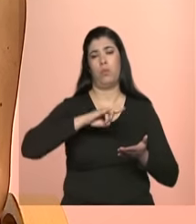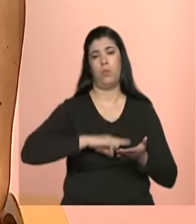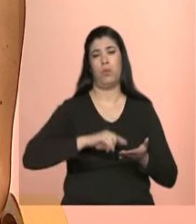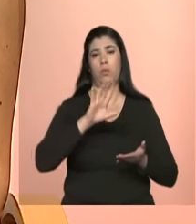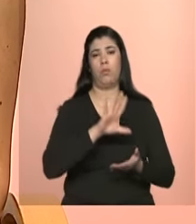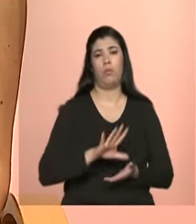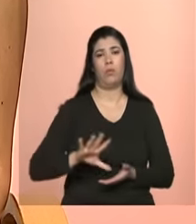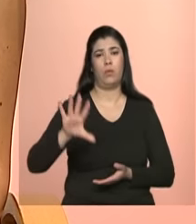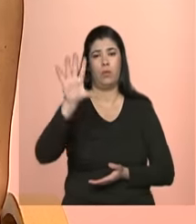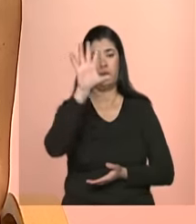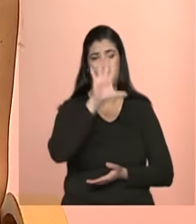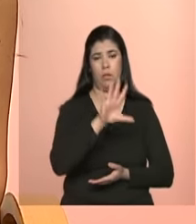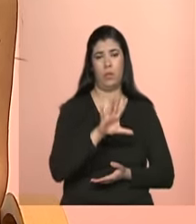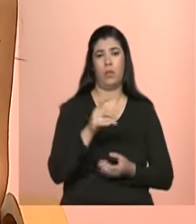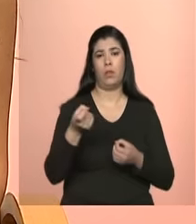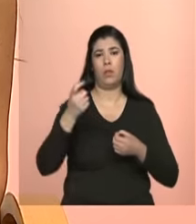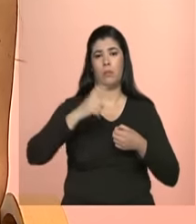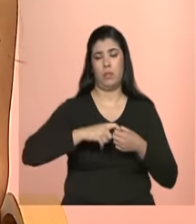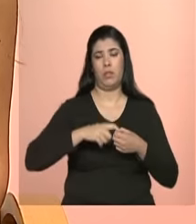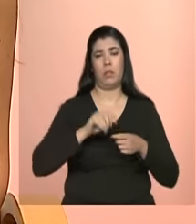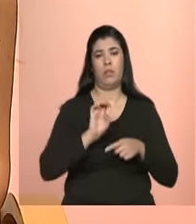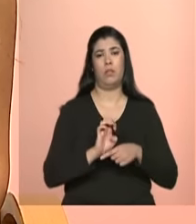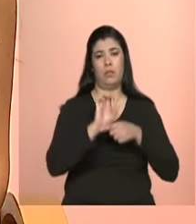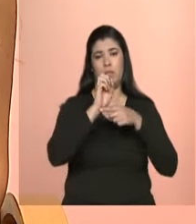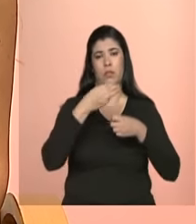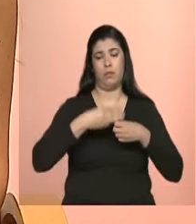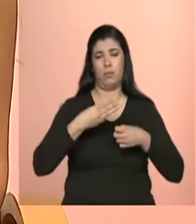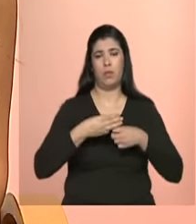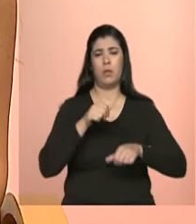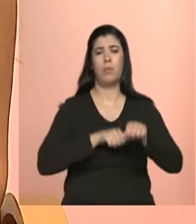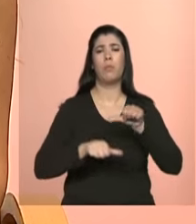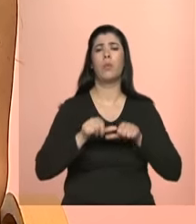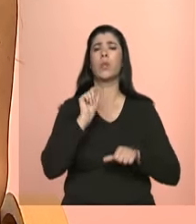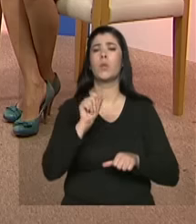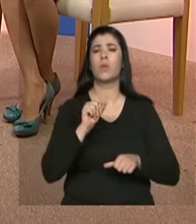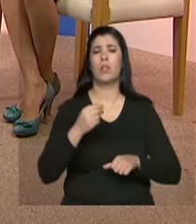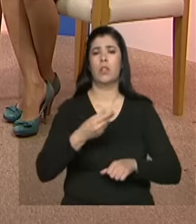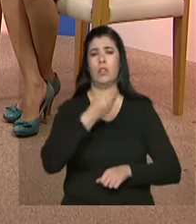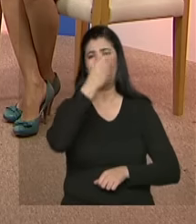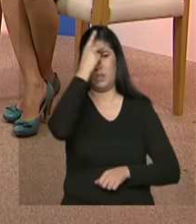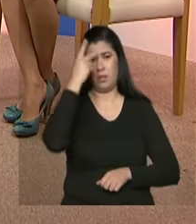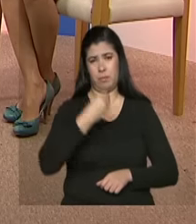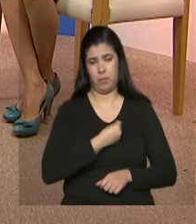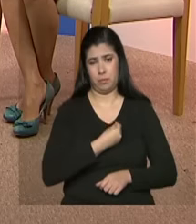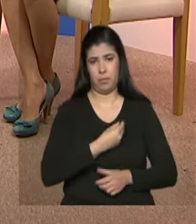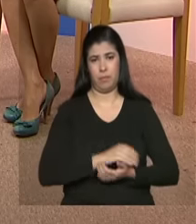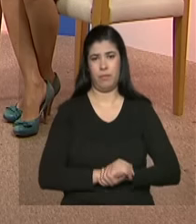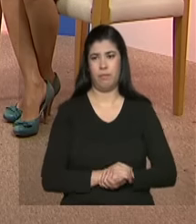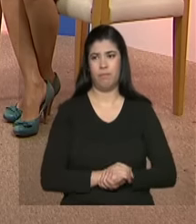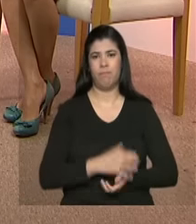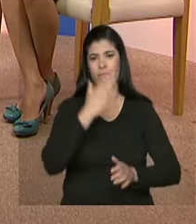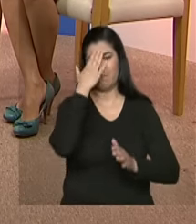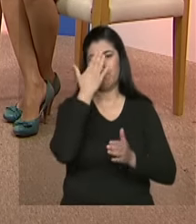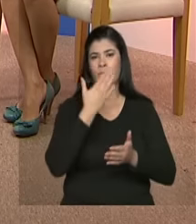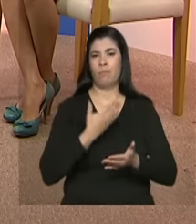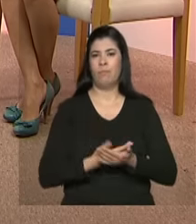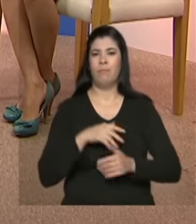dos estados e municípios o que ela muda na vida das pessoas olha eu acho que muda muito